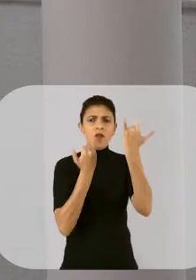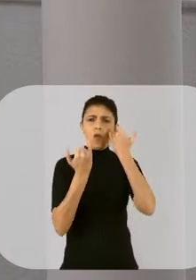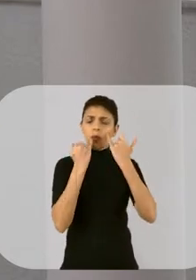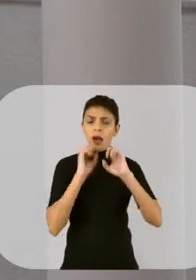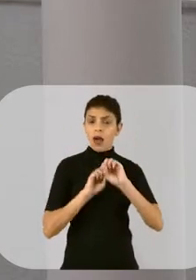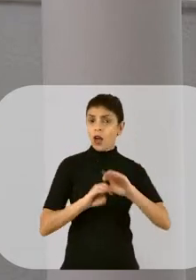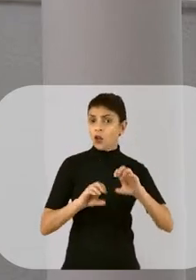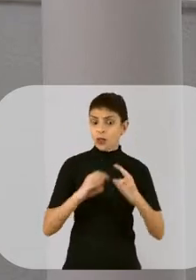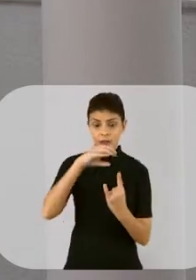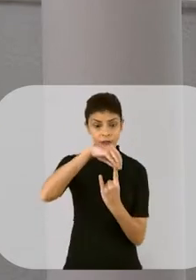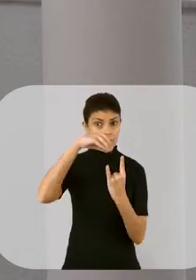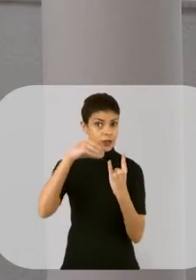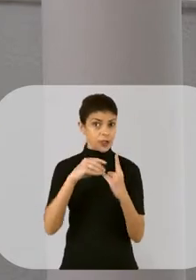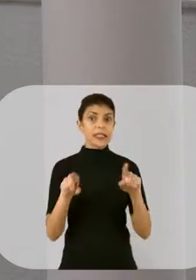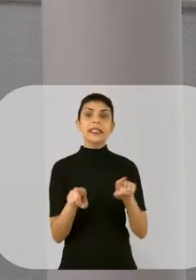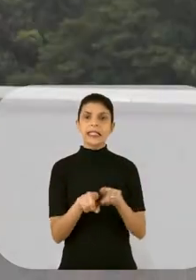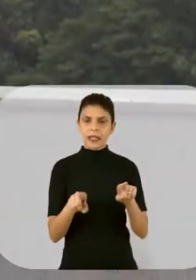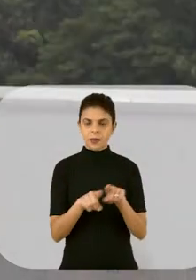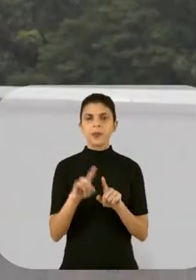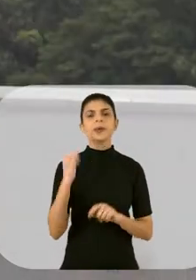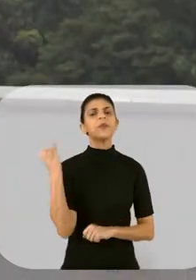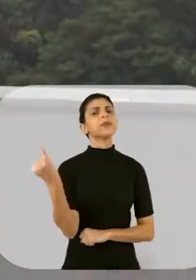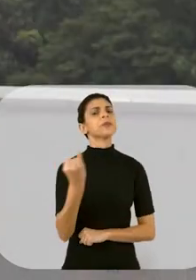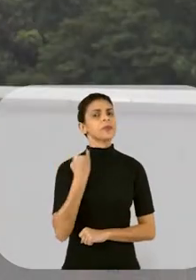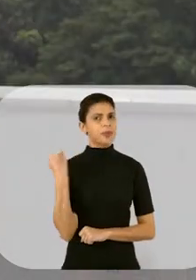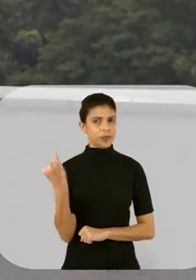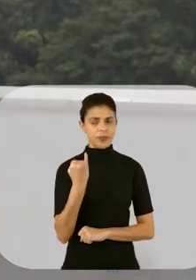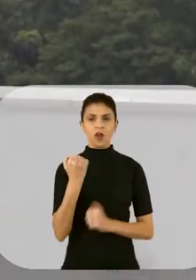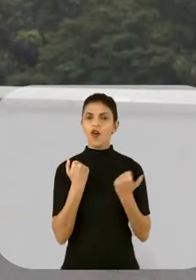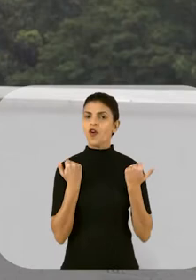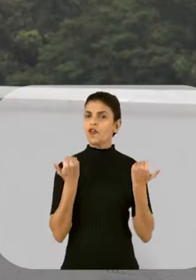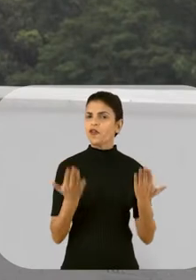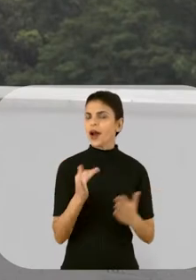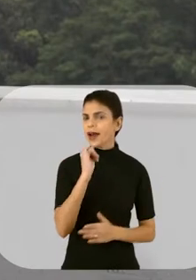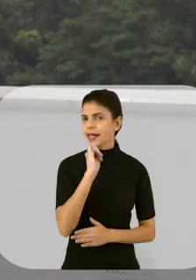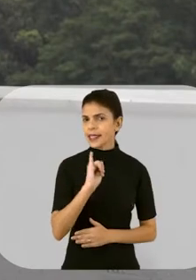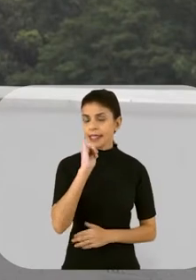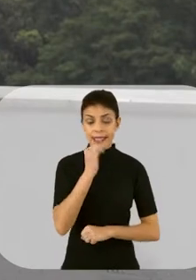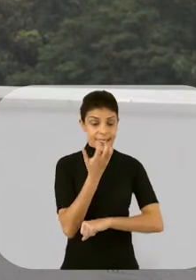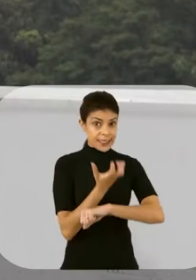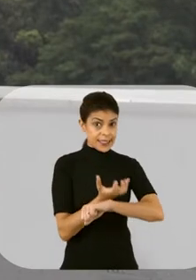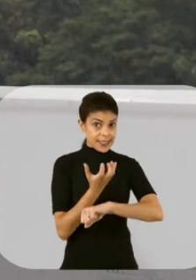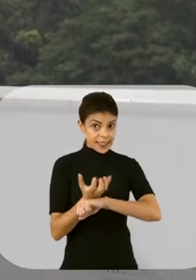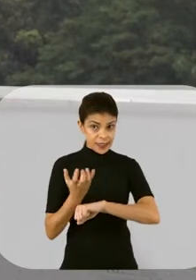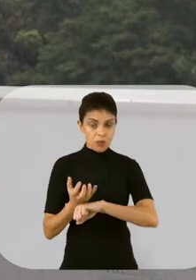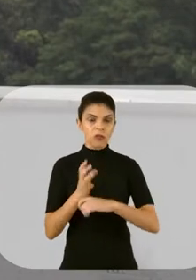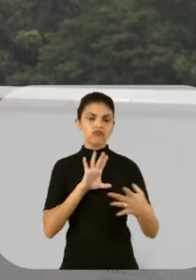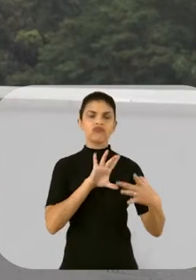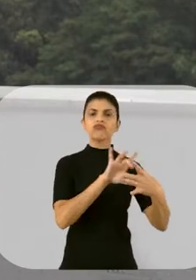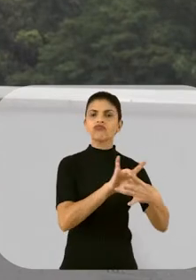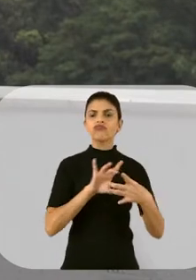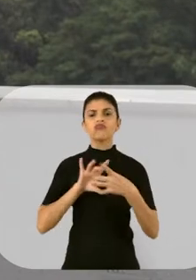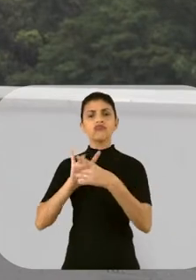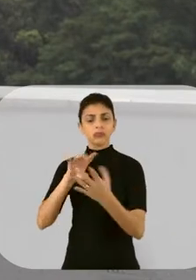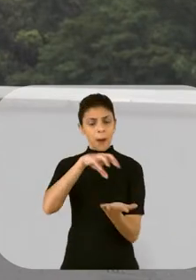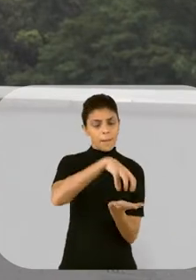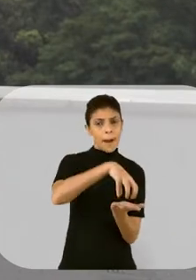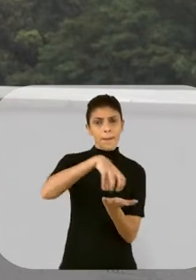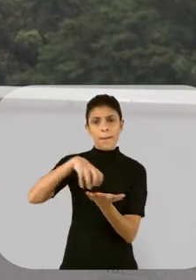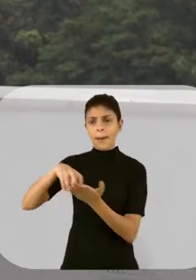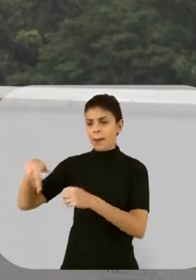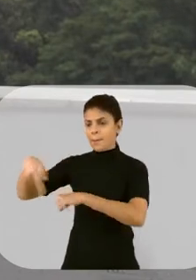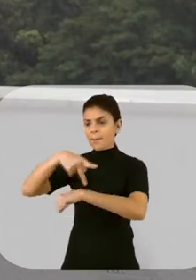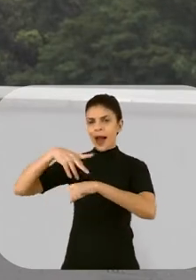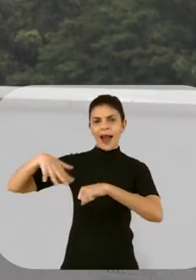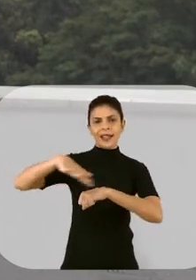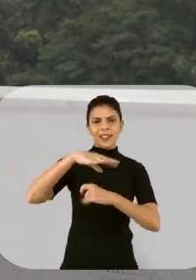feito na educação na Fiocruz. Isso tem sido muito importante na oferta, por exemplo, de disciplinas que atendem a várias unidades da